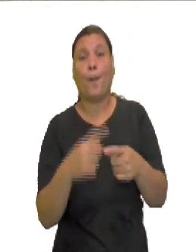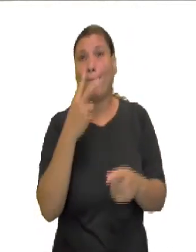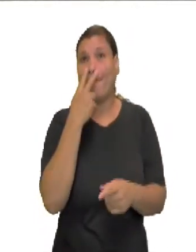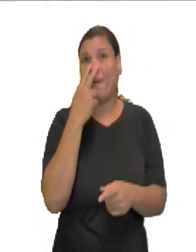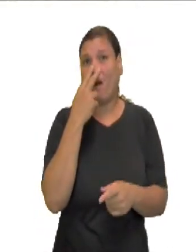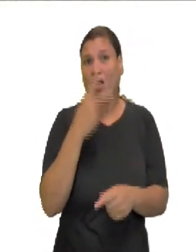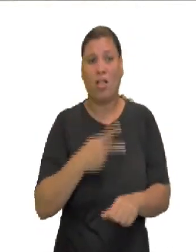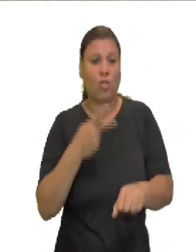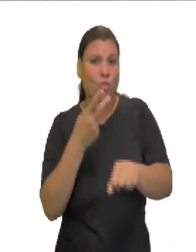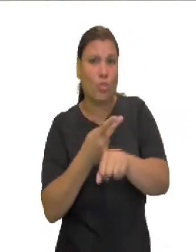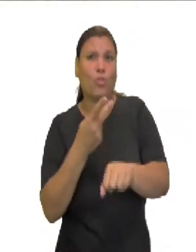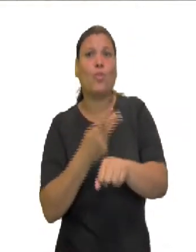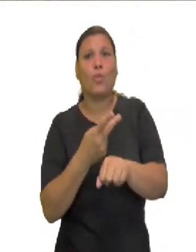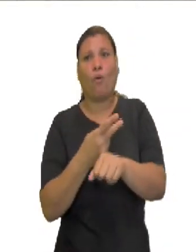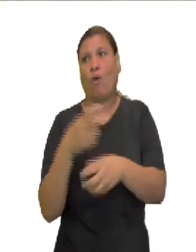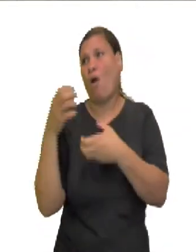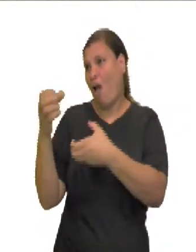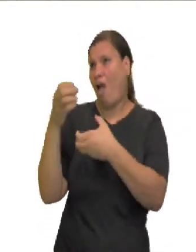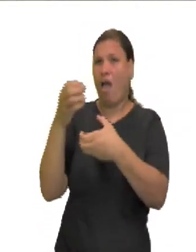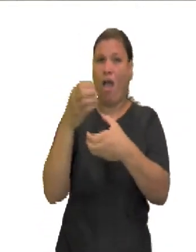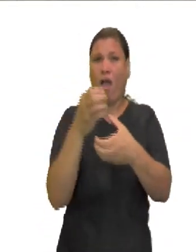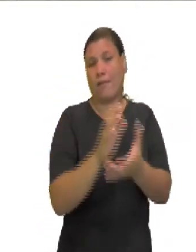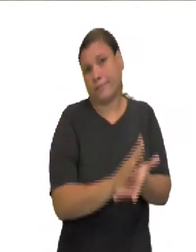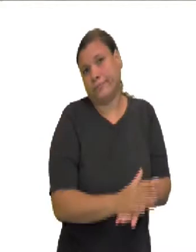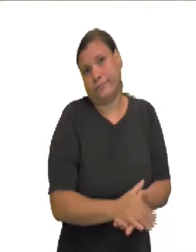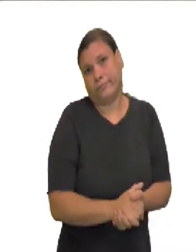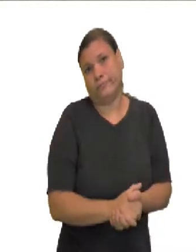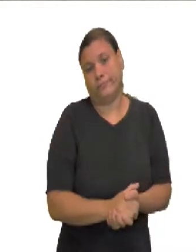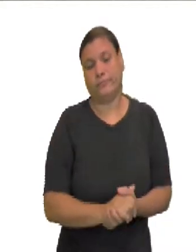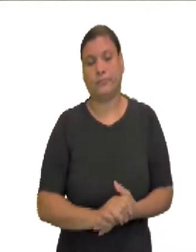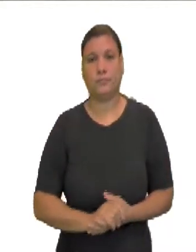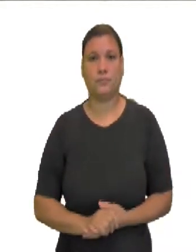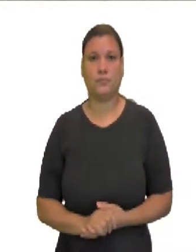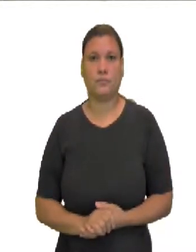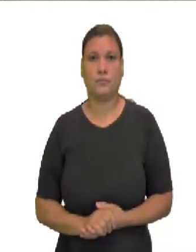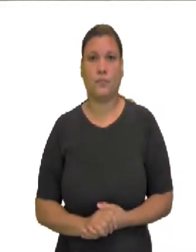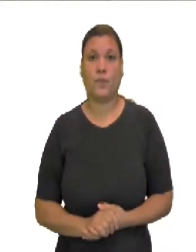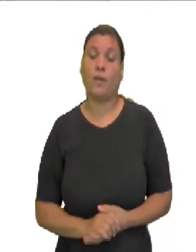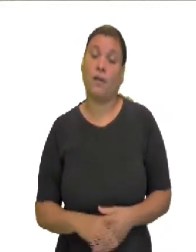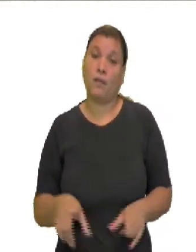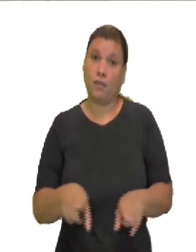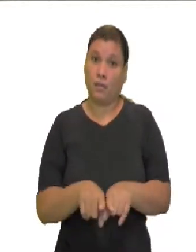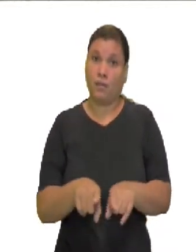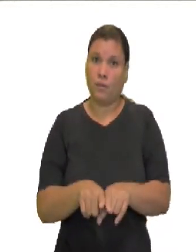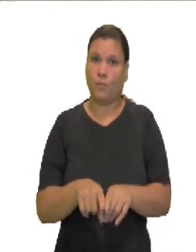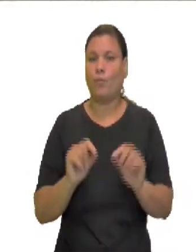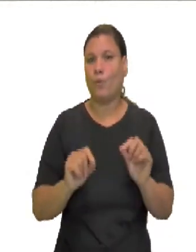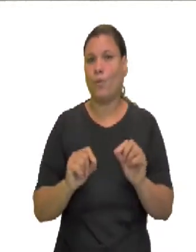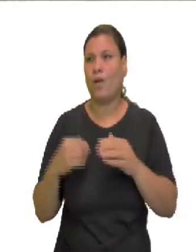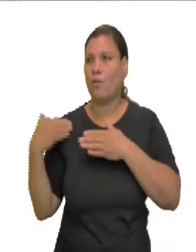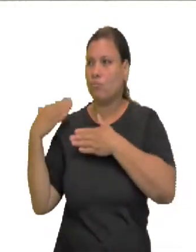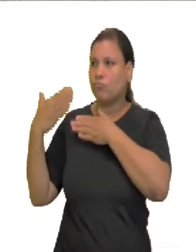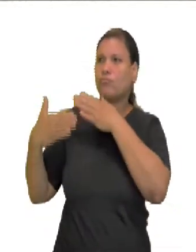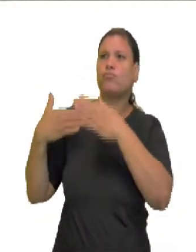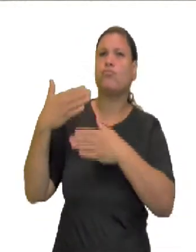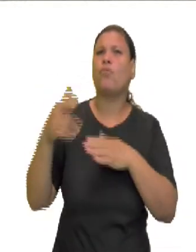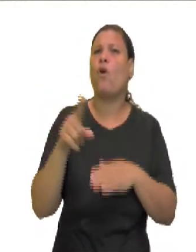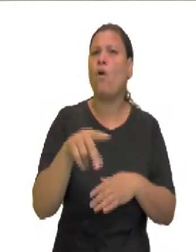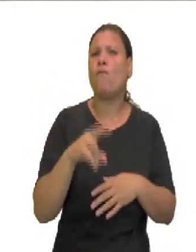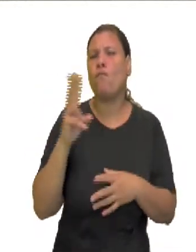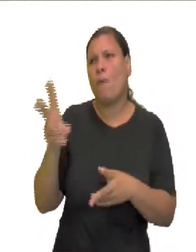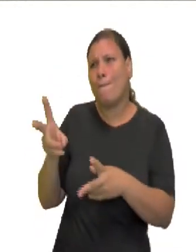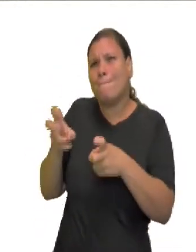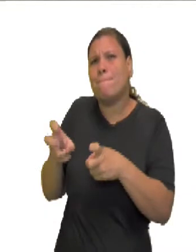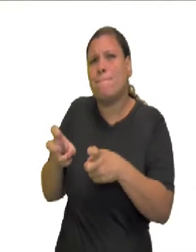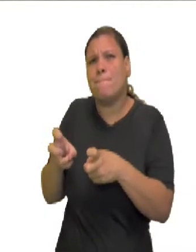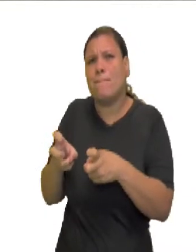Ainda que o eurocentrismo tenha passado por diversos momentos da história, é possível encontrar suas raízes nos dias